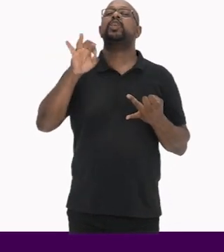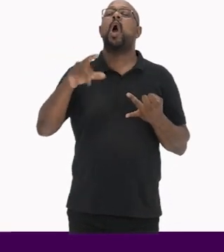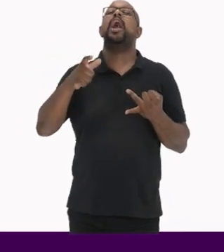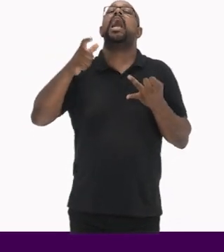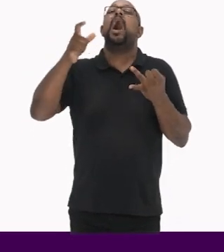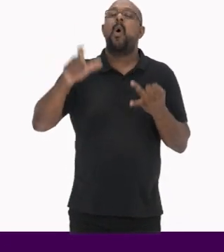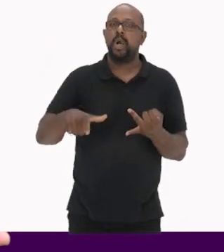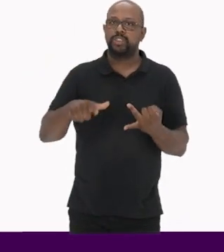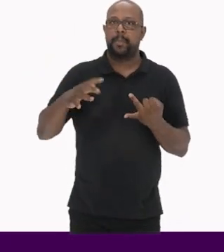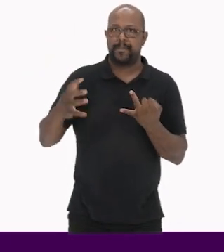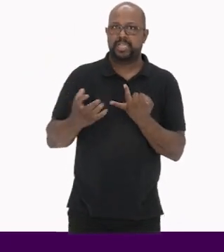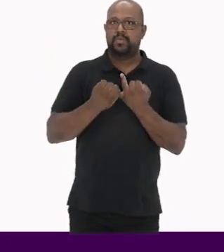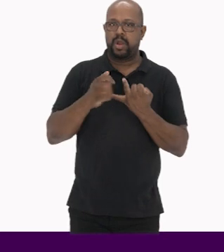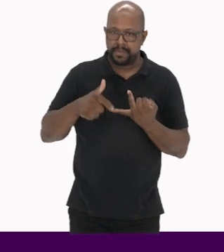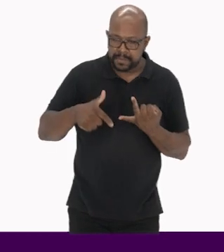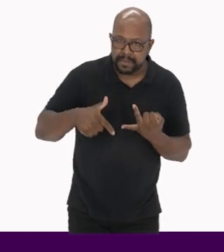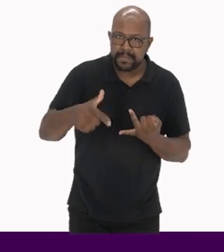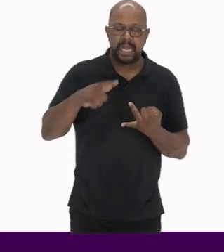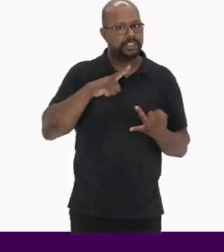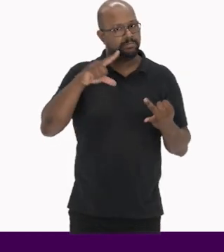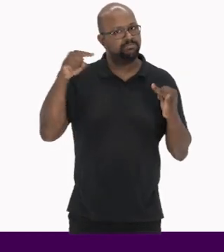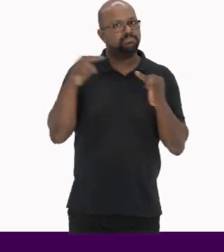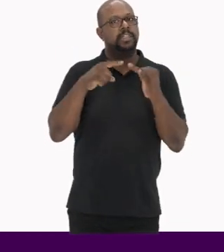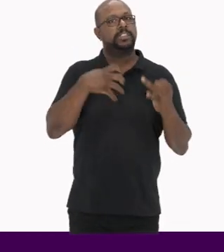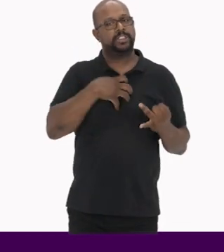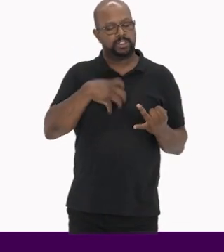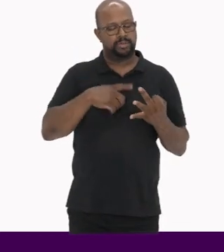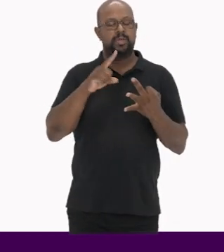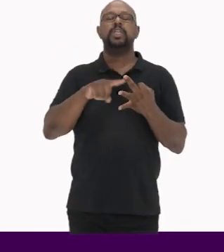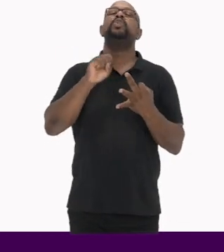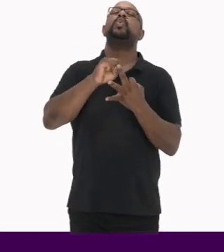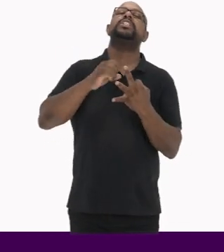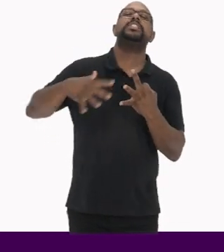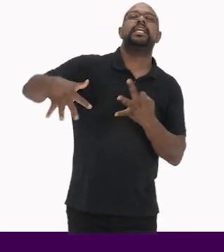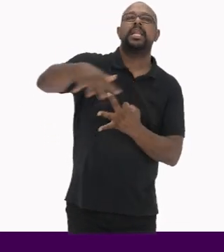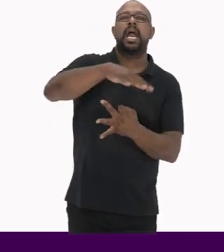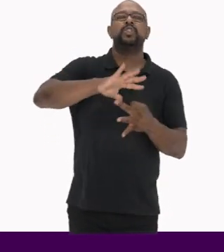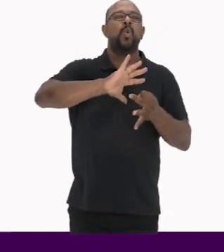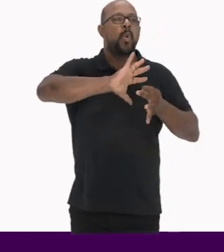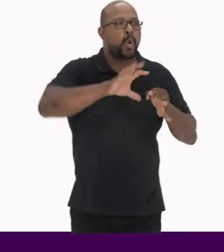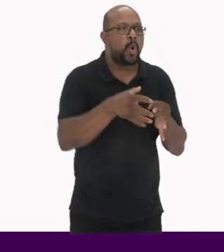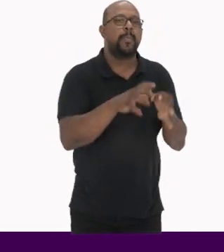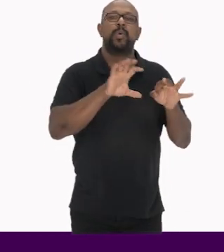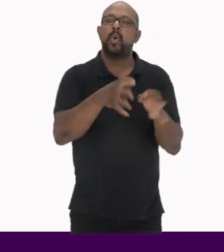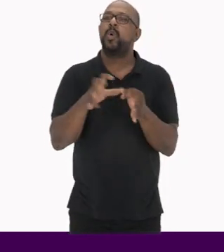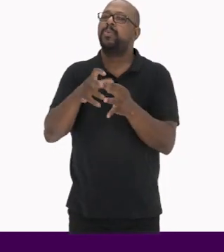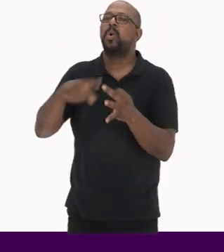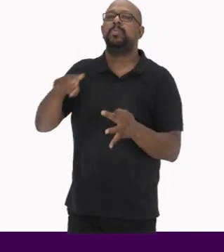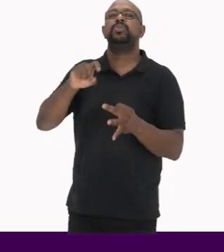espaço onde os patrimônios se realizam e fazem sentido E sociedade, os grupos sociais envolvidos com aquele patrimônio